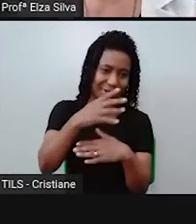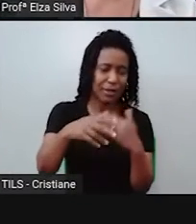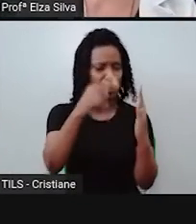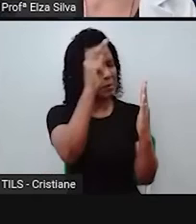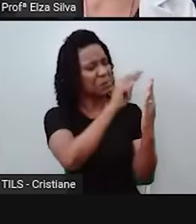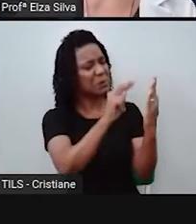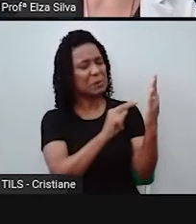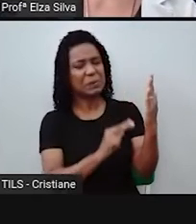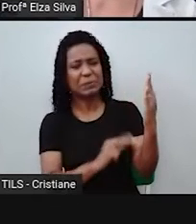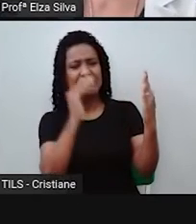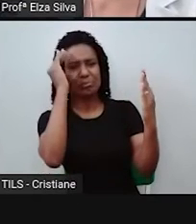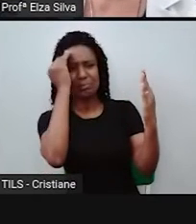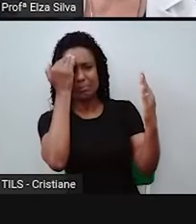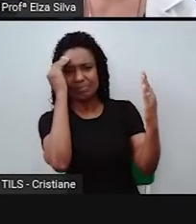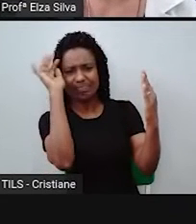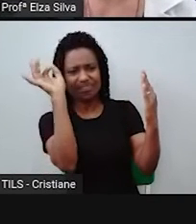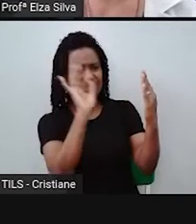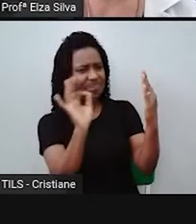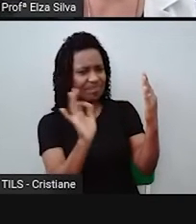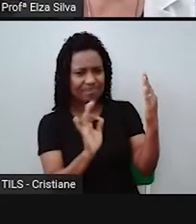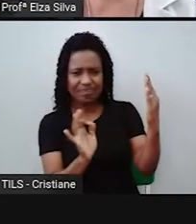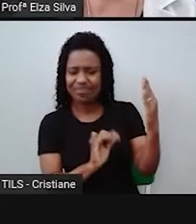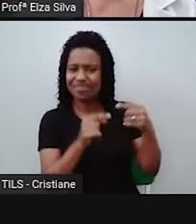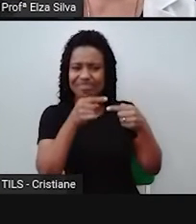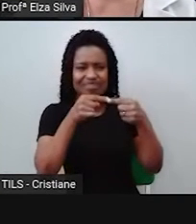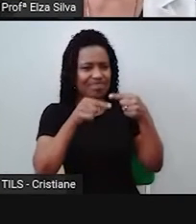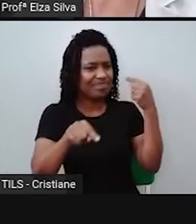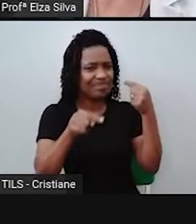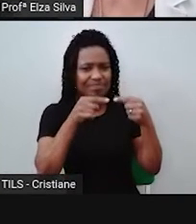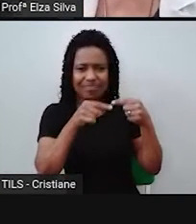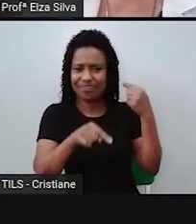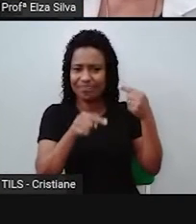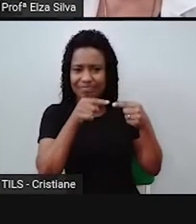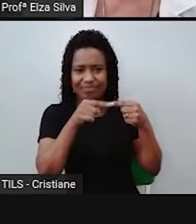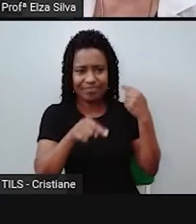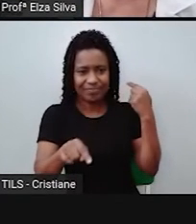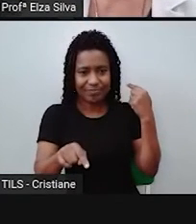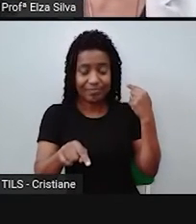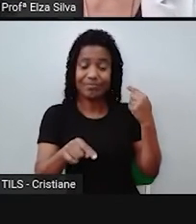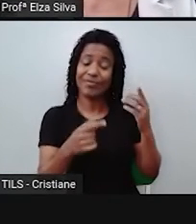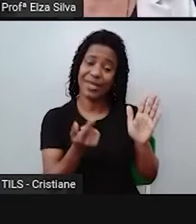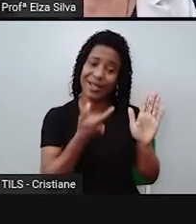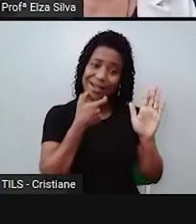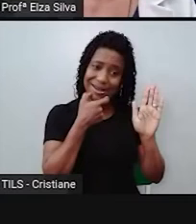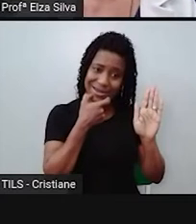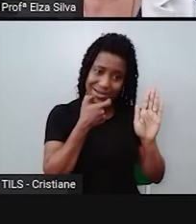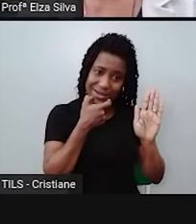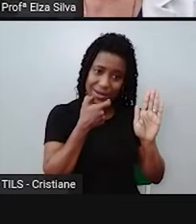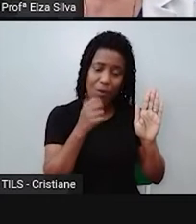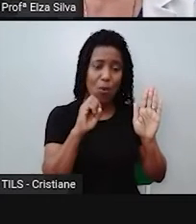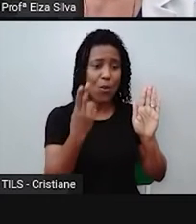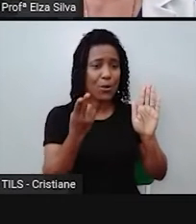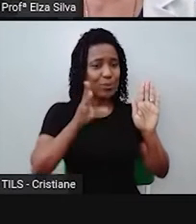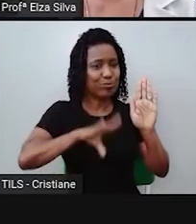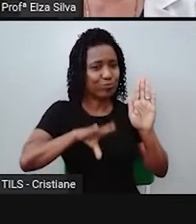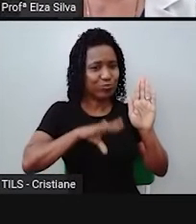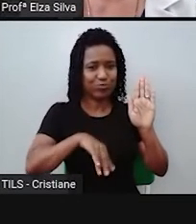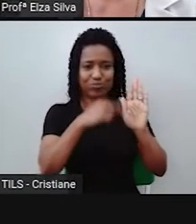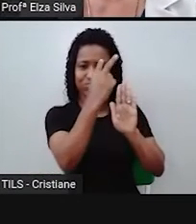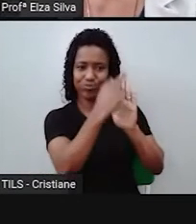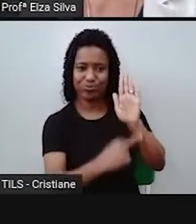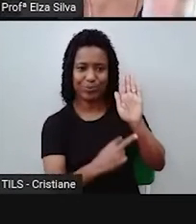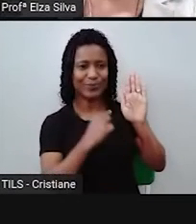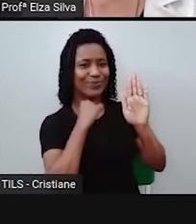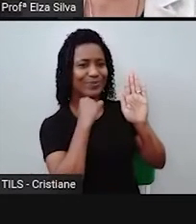conseguir entender a mensagem que nós queremos comunicar, seja em inglês, seja em português. Ok?